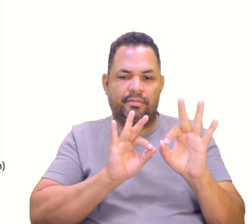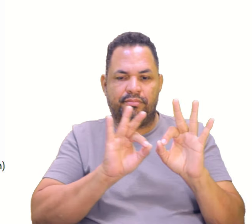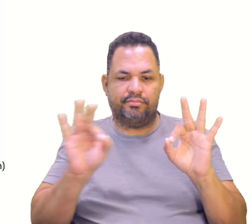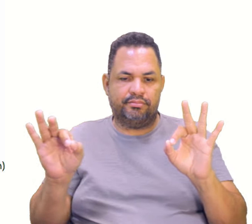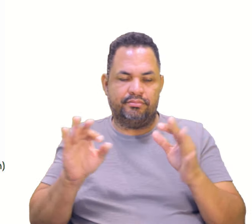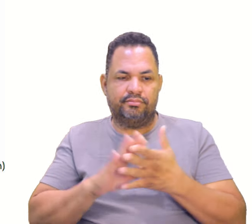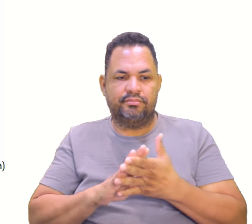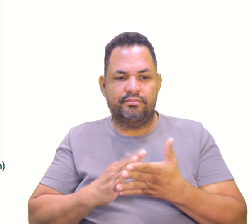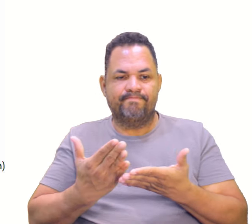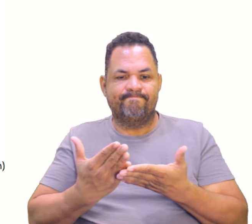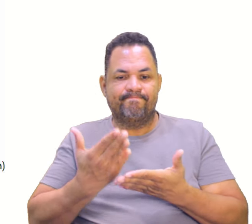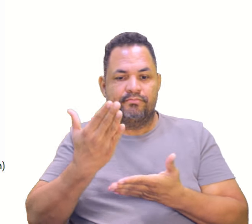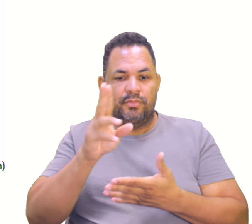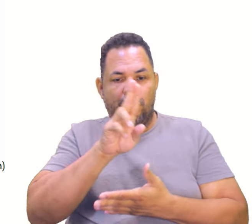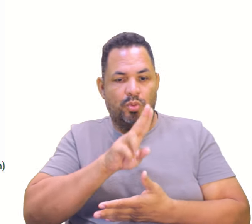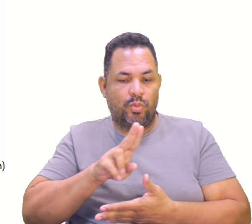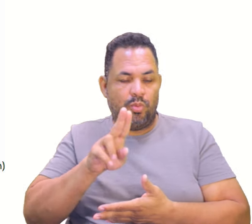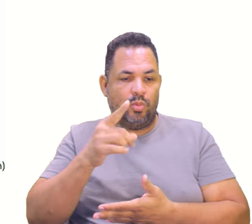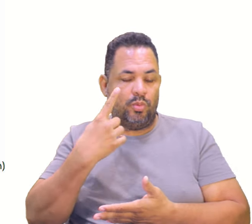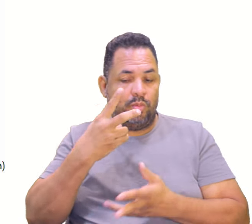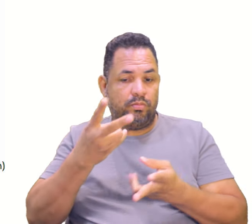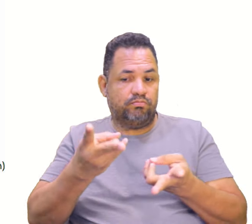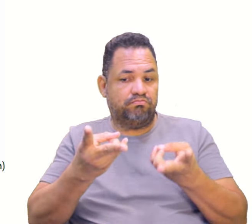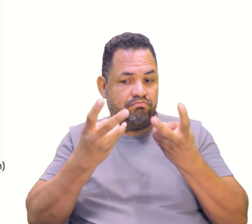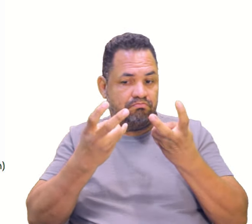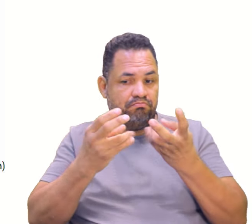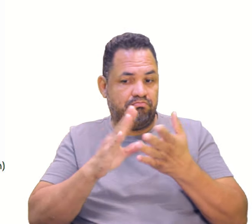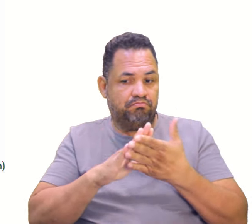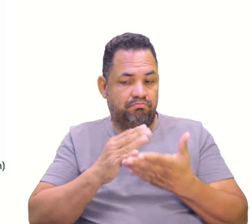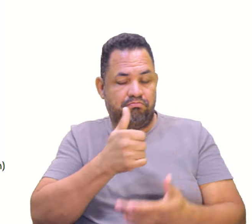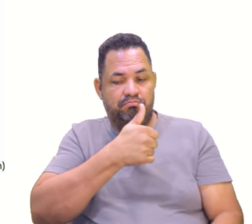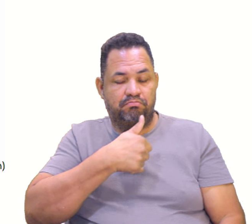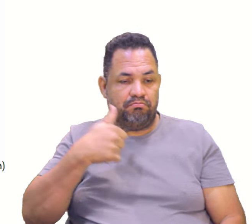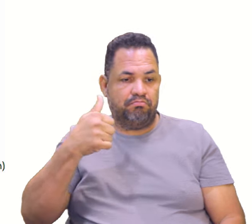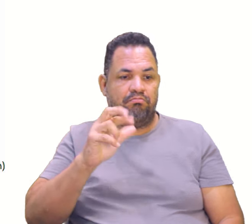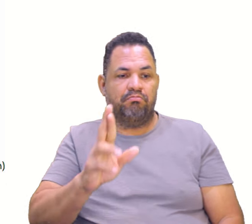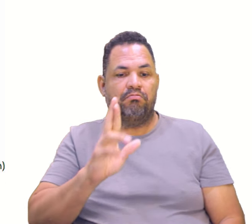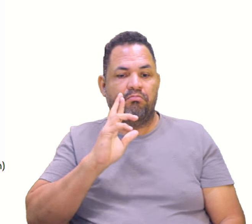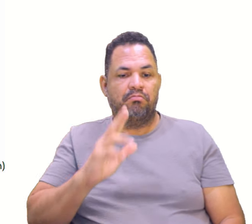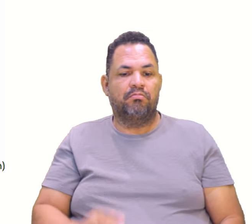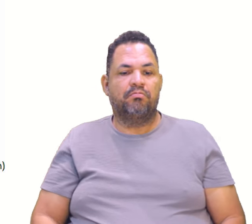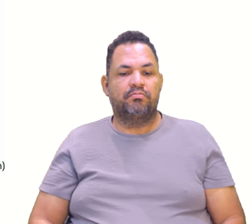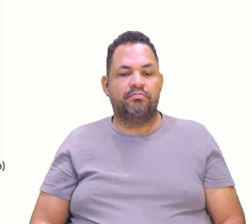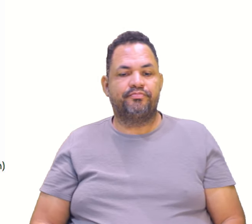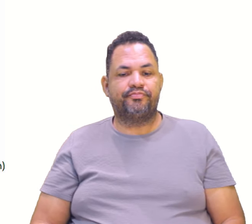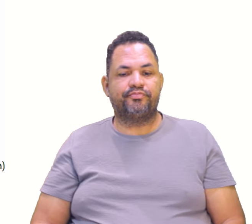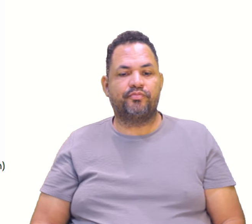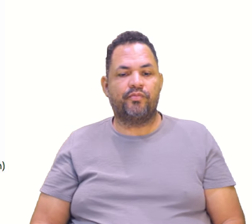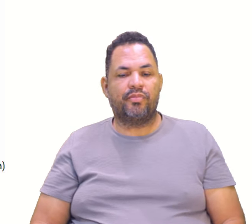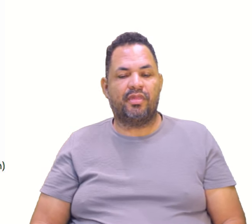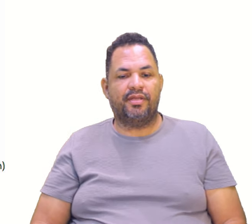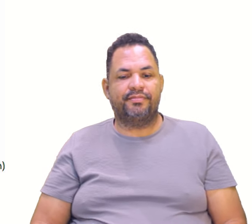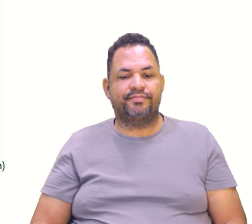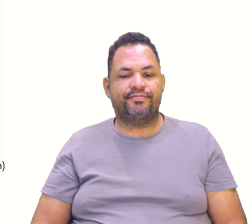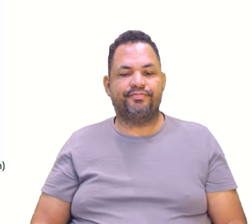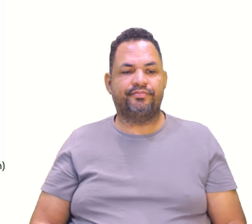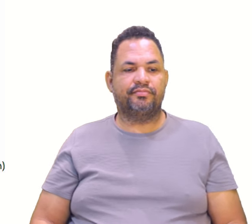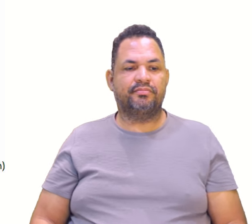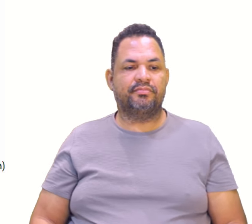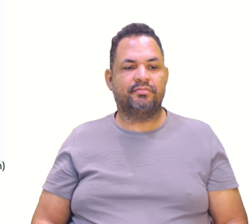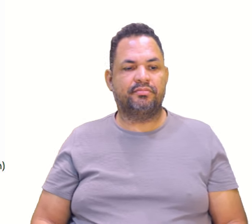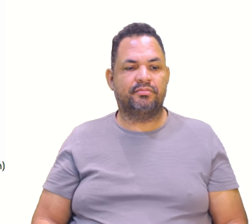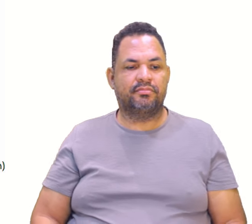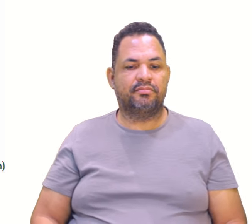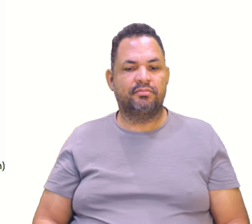ir por vários caminhos aqui. Mas eu acho que aqui usando a lógica e a observação é o melhor resultado. Olha lá, vamos lá. Vamos dizer que o local da